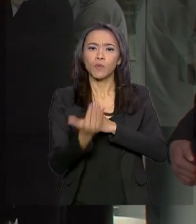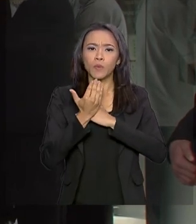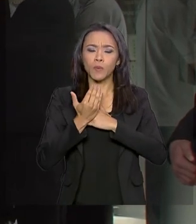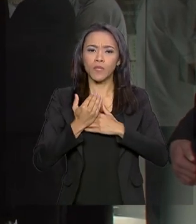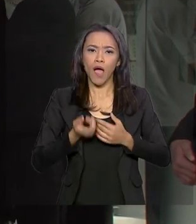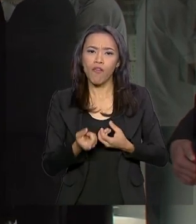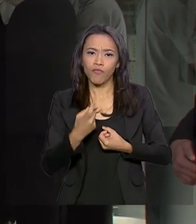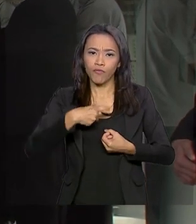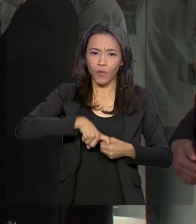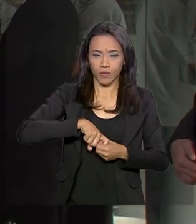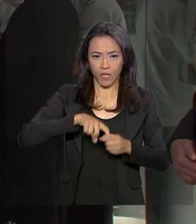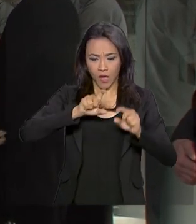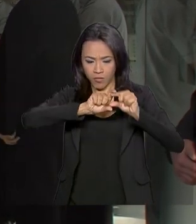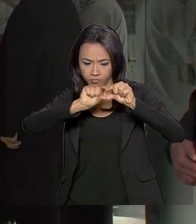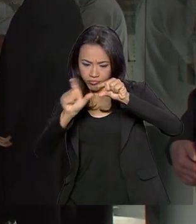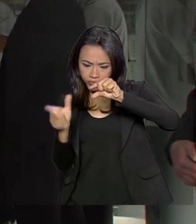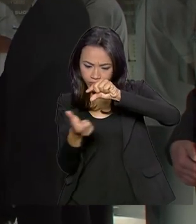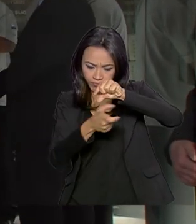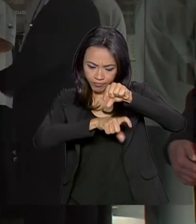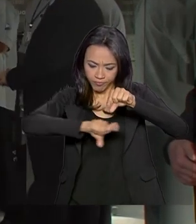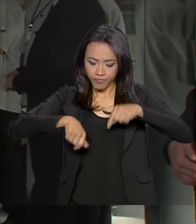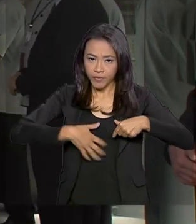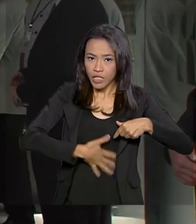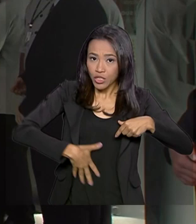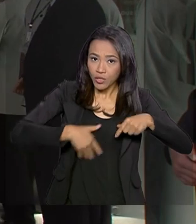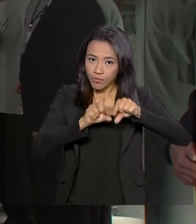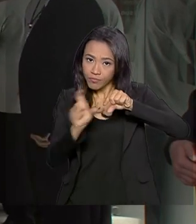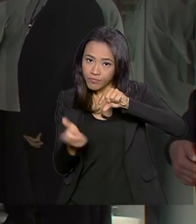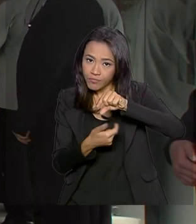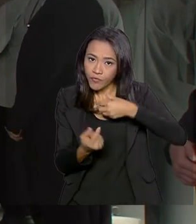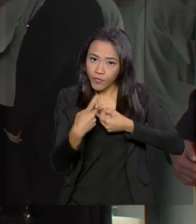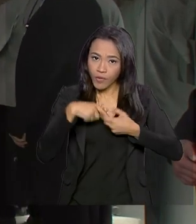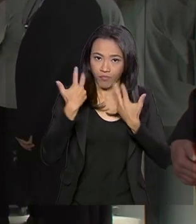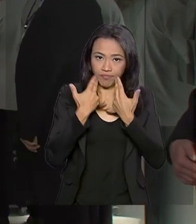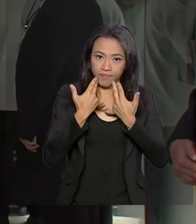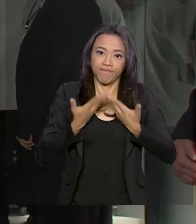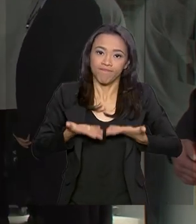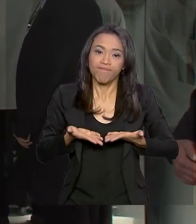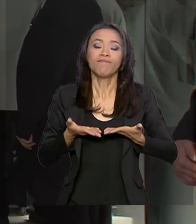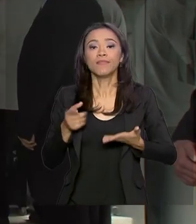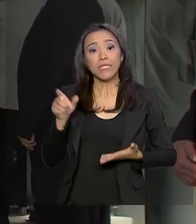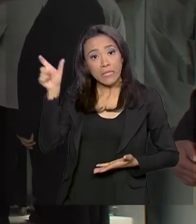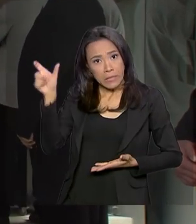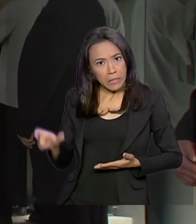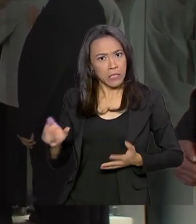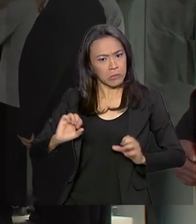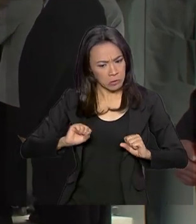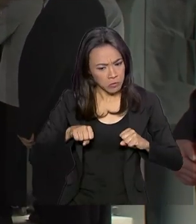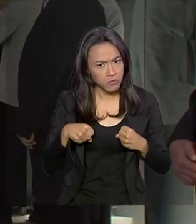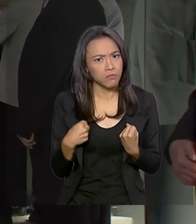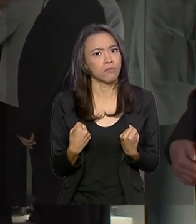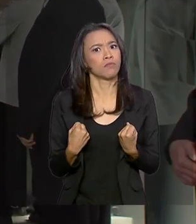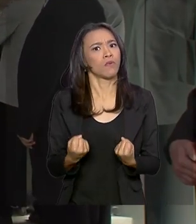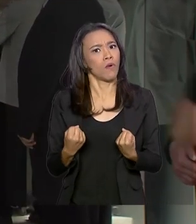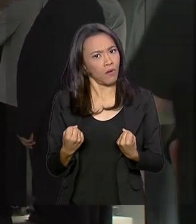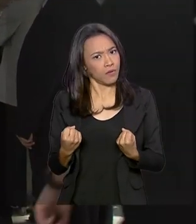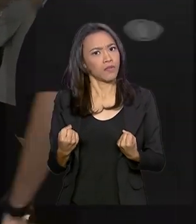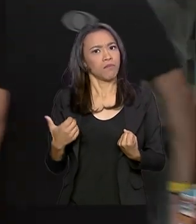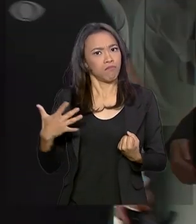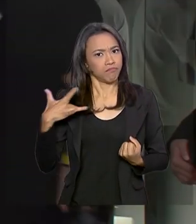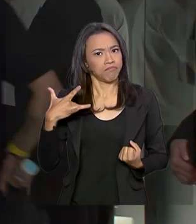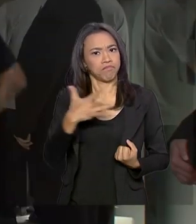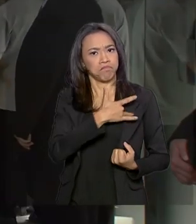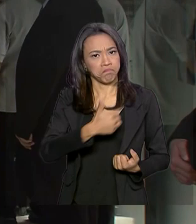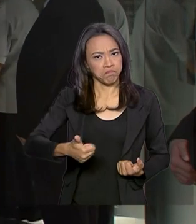as suas atividades. E o presidente da república está bastante empenhado nessa recuperação. Hoje